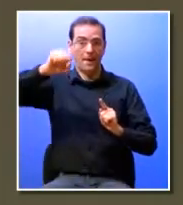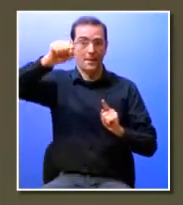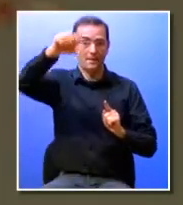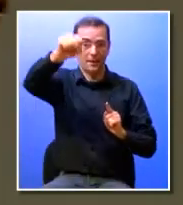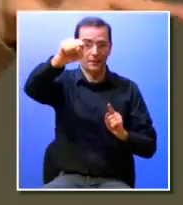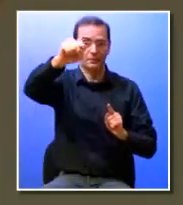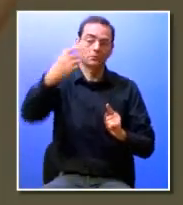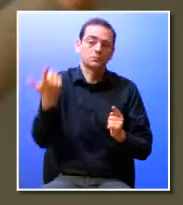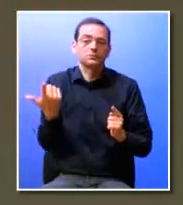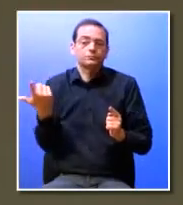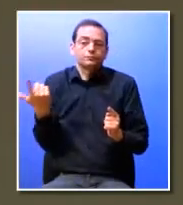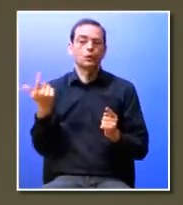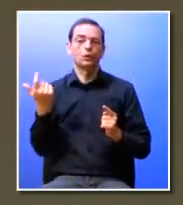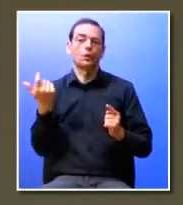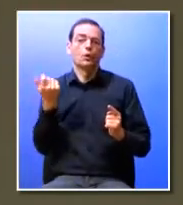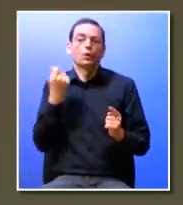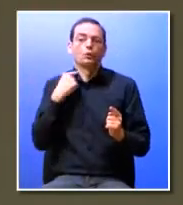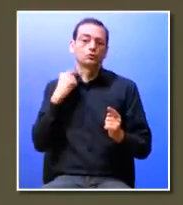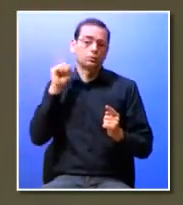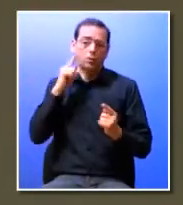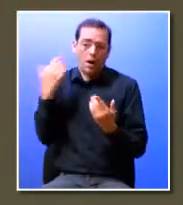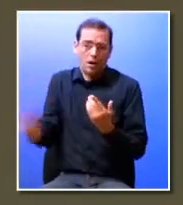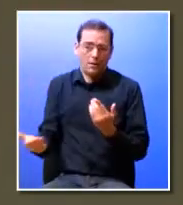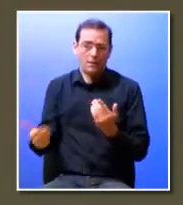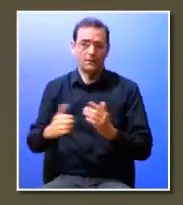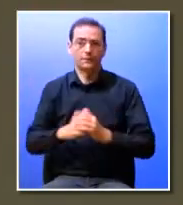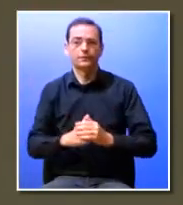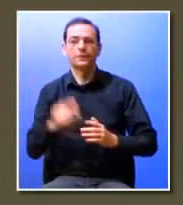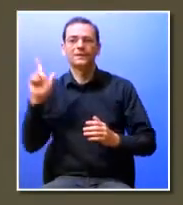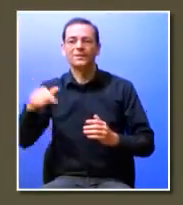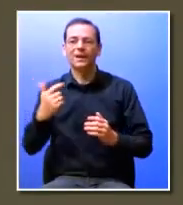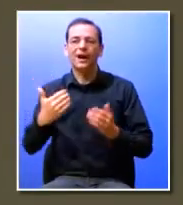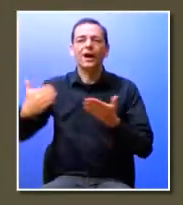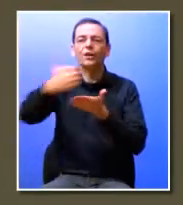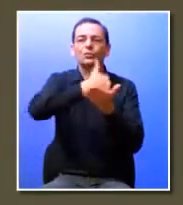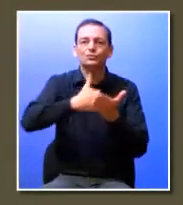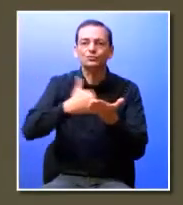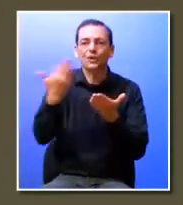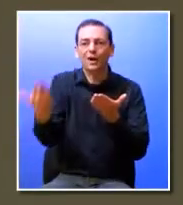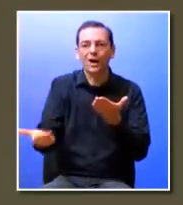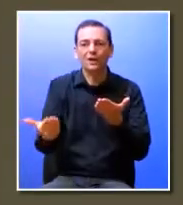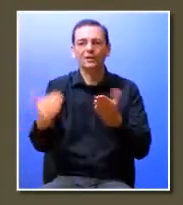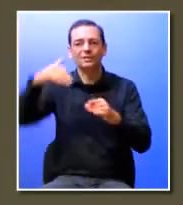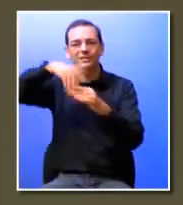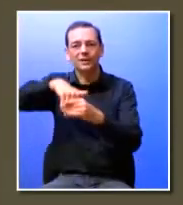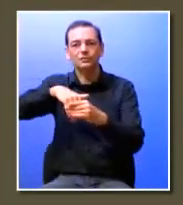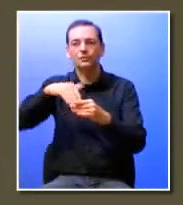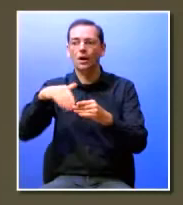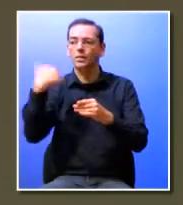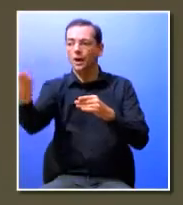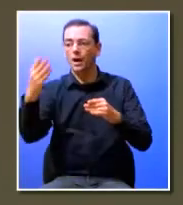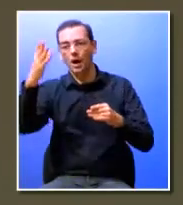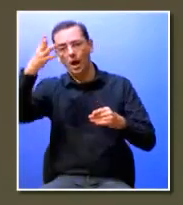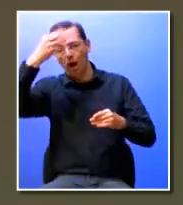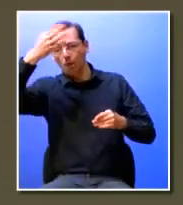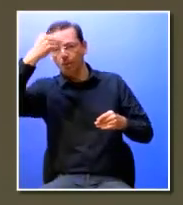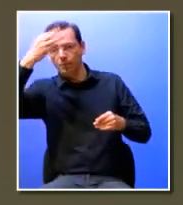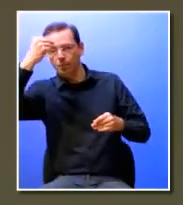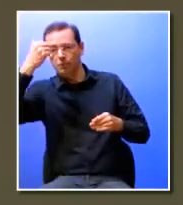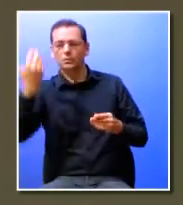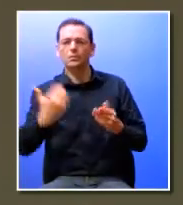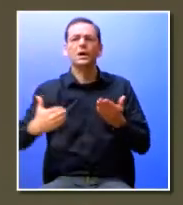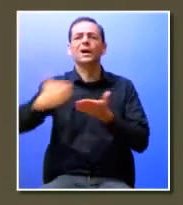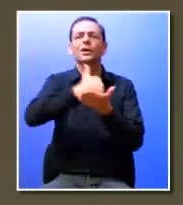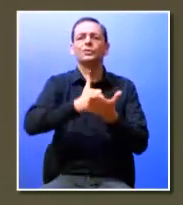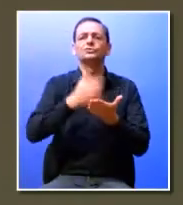primeiro os recursos têm que existir as pontes lá está mas depois também os recursos dentro dessas pontes para que de facto possa existir a aprendizagem e o recurso às vezes pode ser um